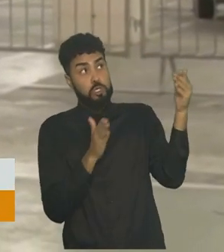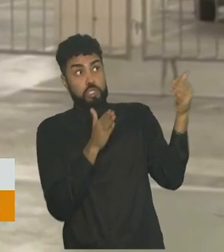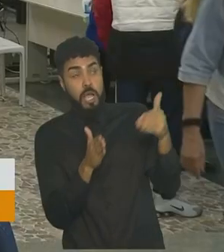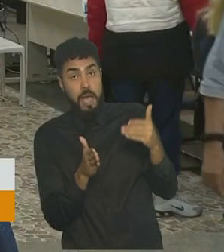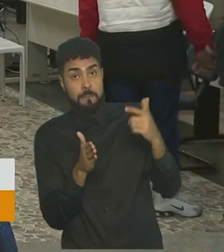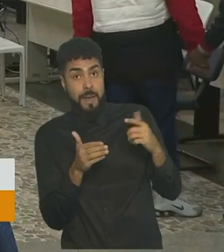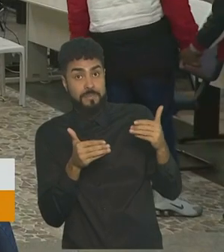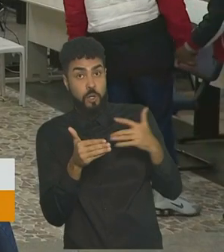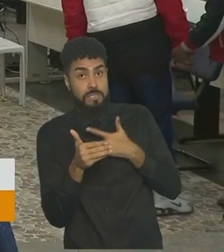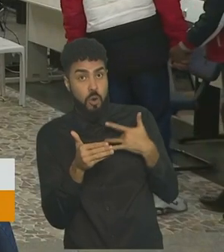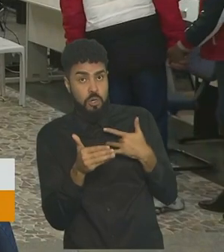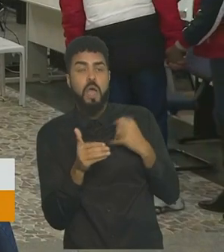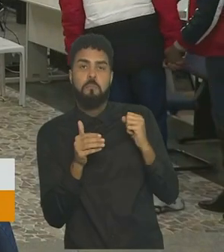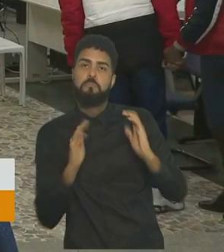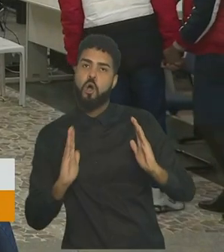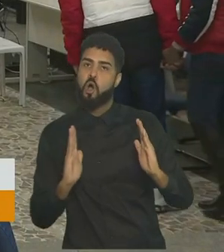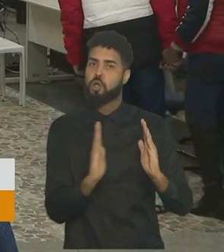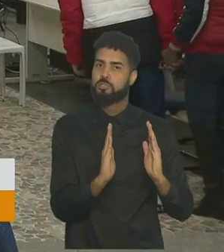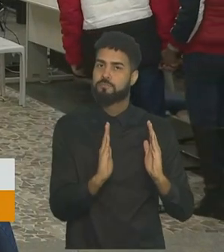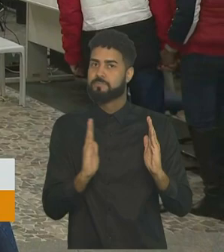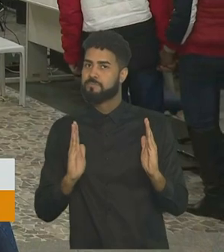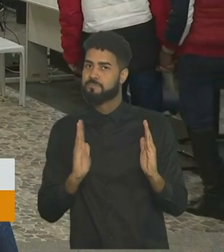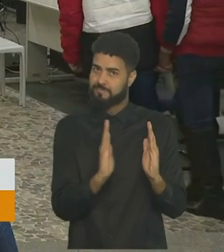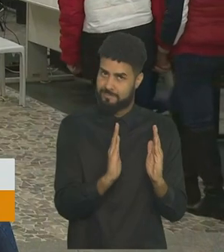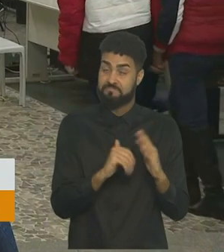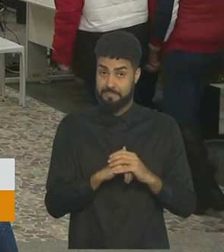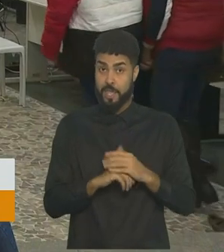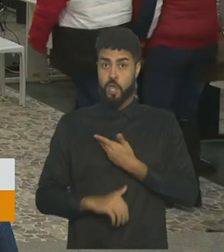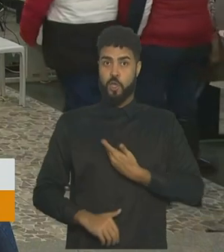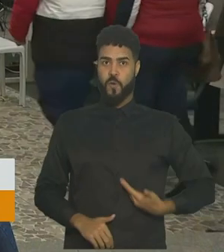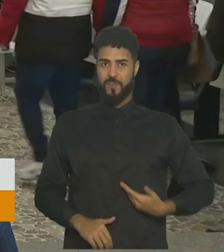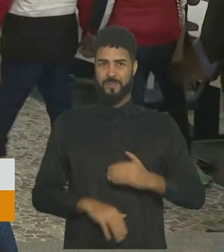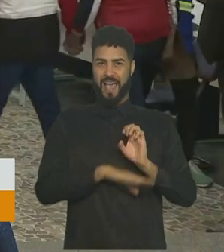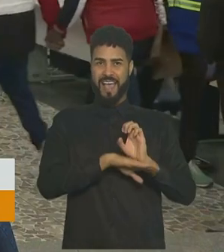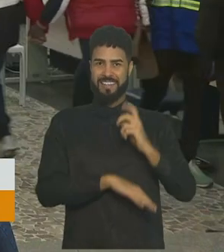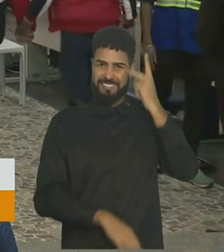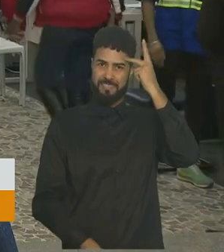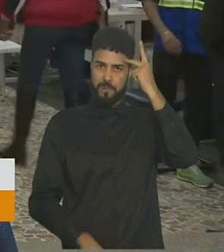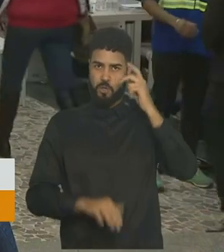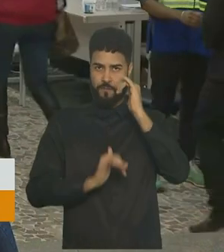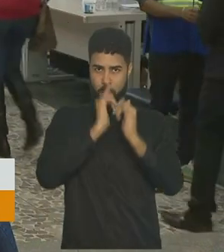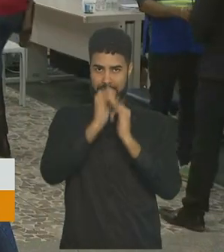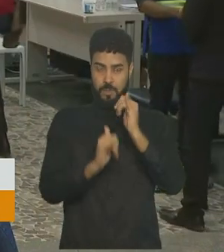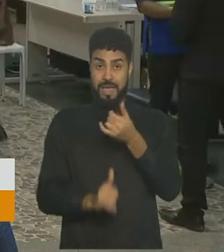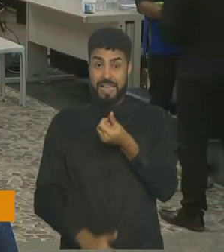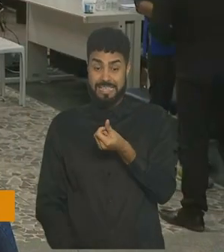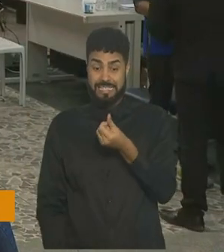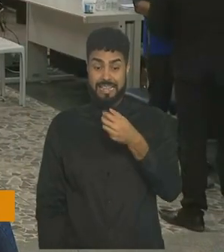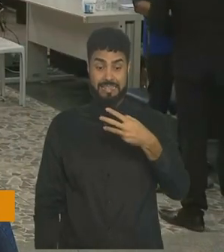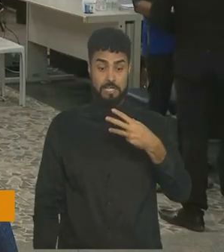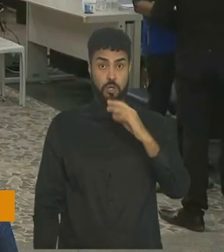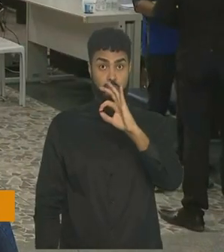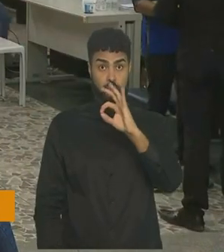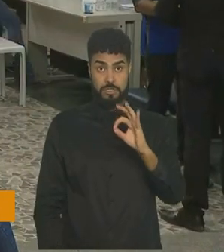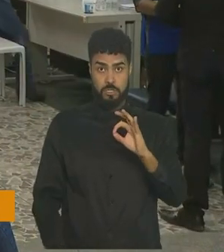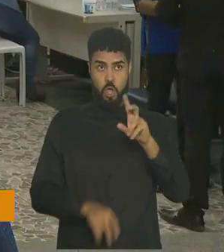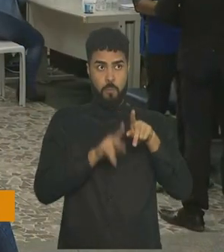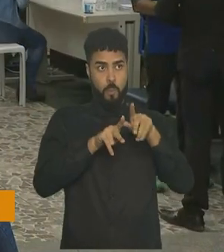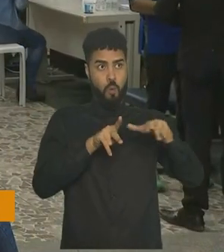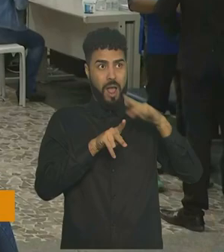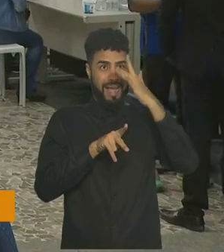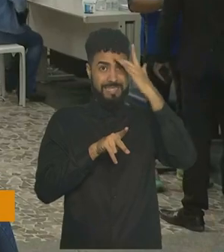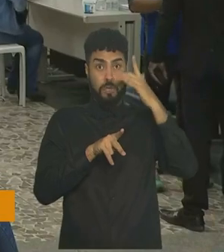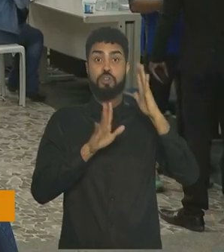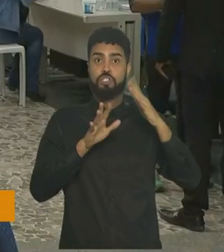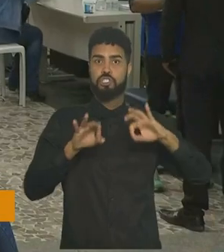Ministério da Saúde. Segundo o governo do estado de São Paulo, 63% da população total já